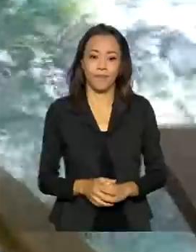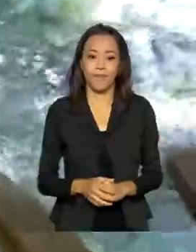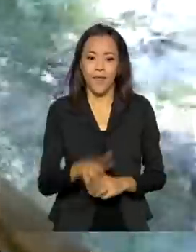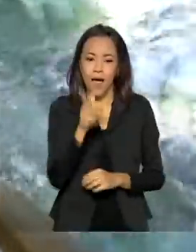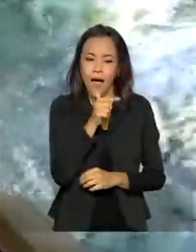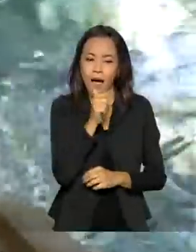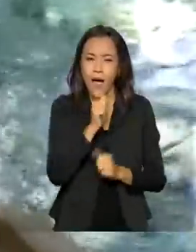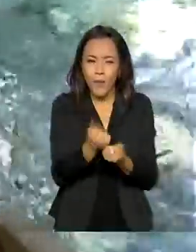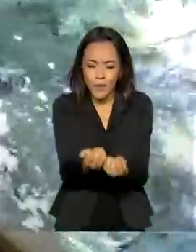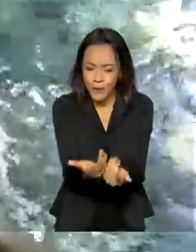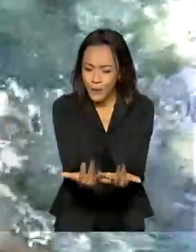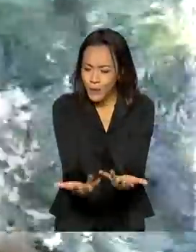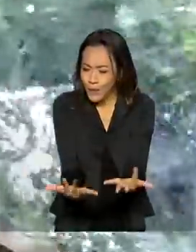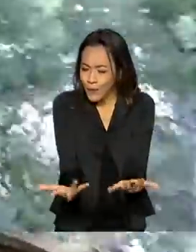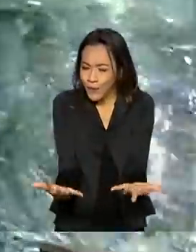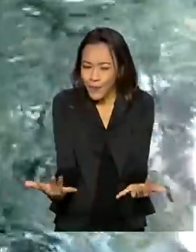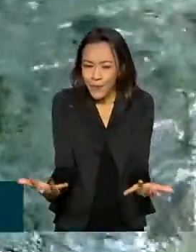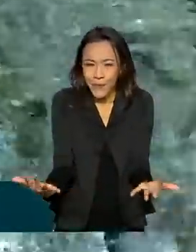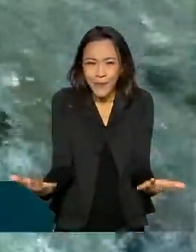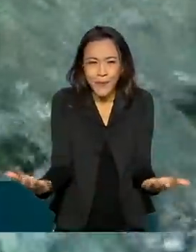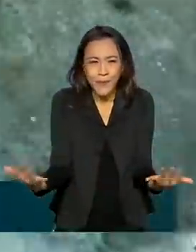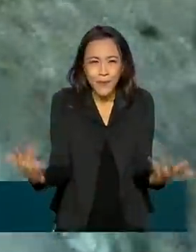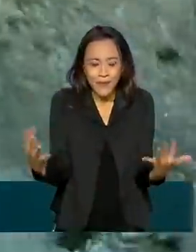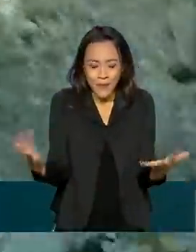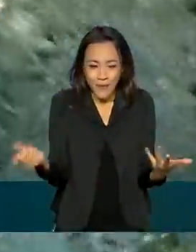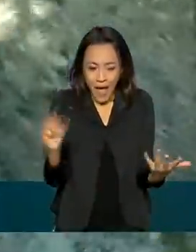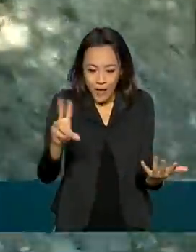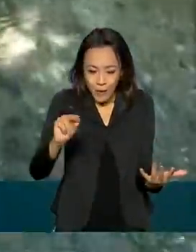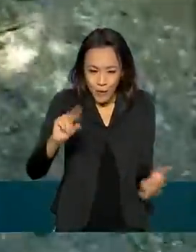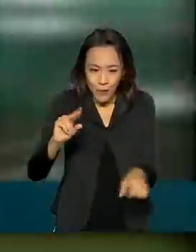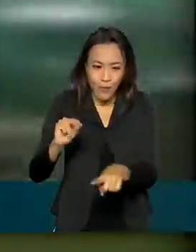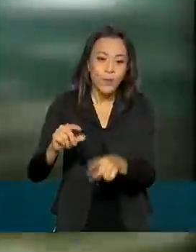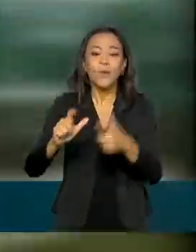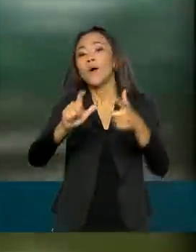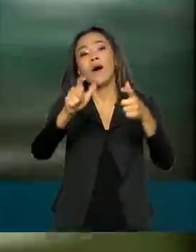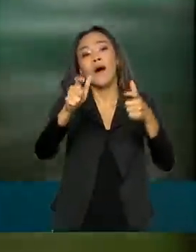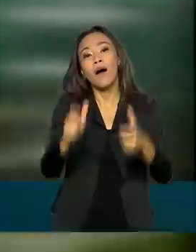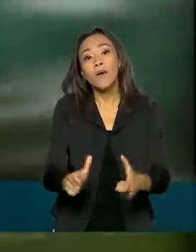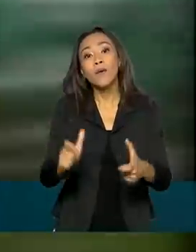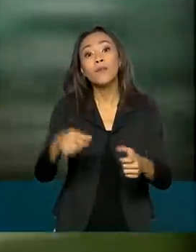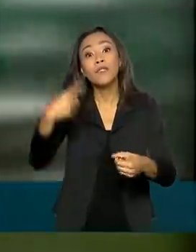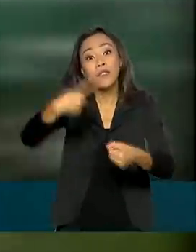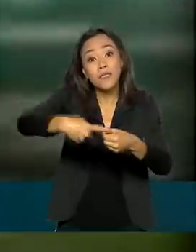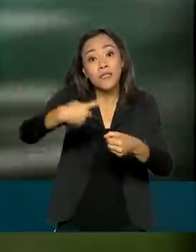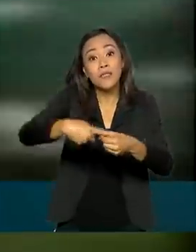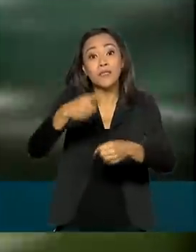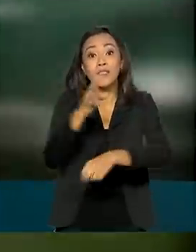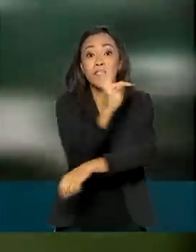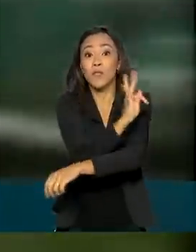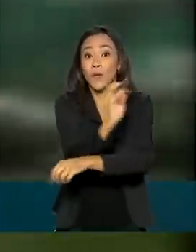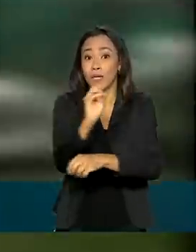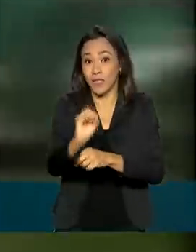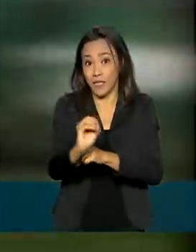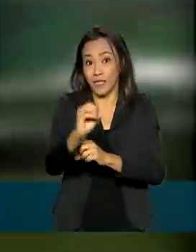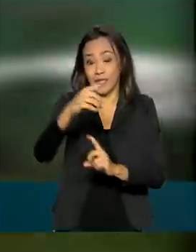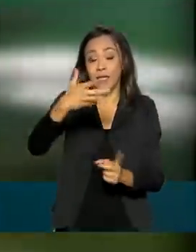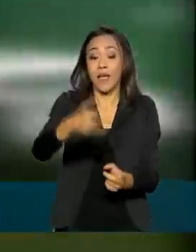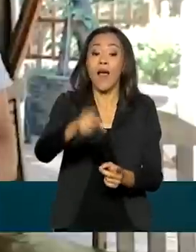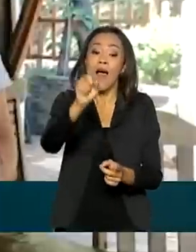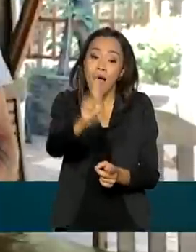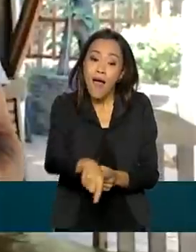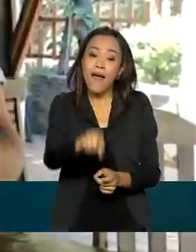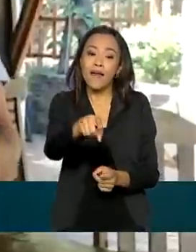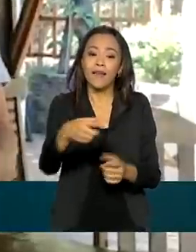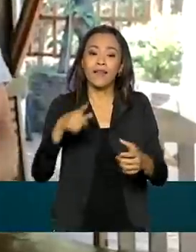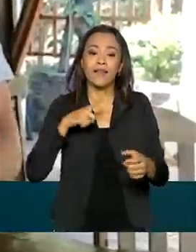Águas cristalinas que impressionam. O Rio Azuis fica no município de Aurora, em Tocantins. E é em suas margens que